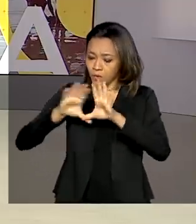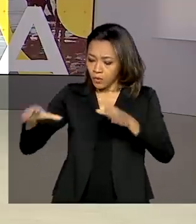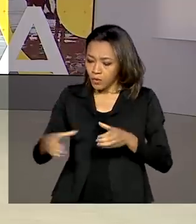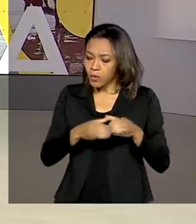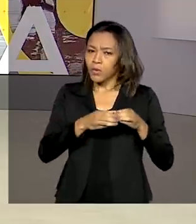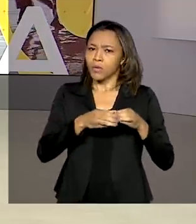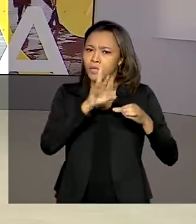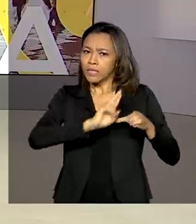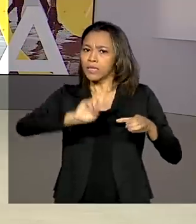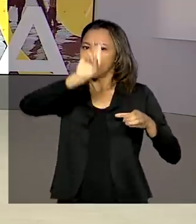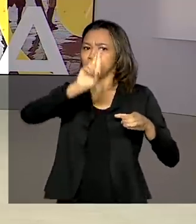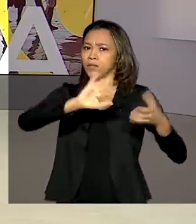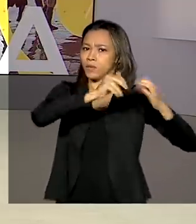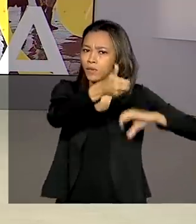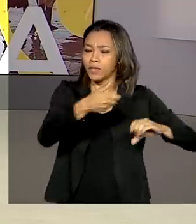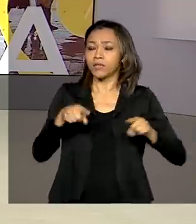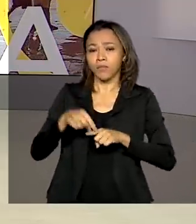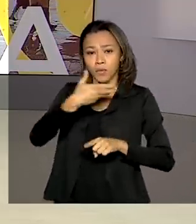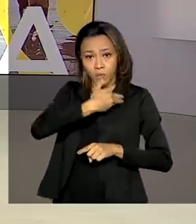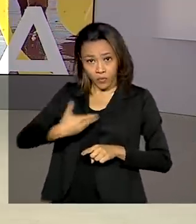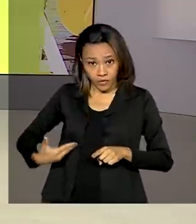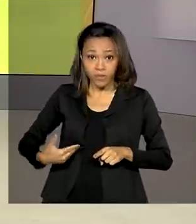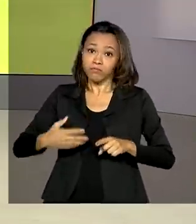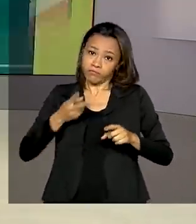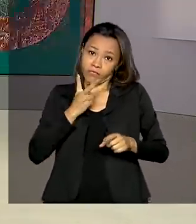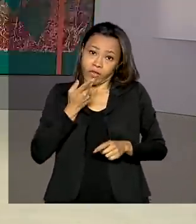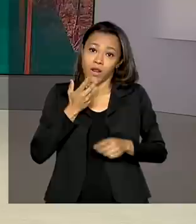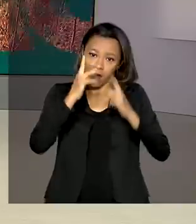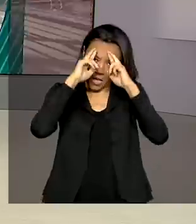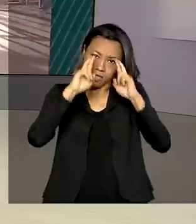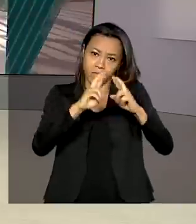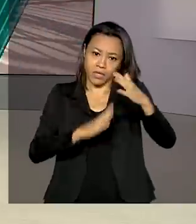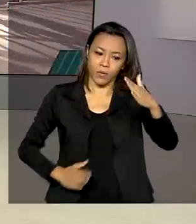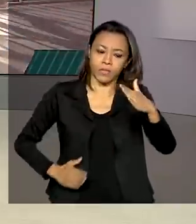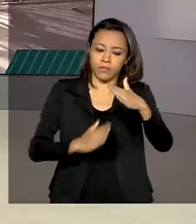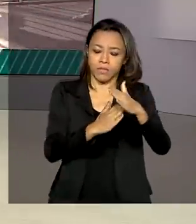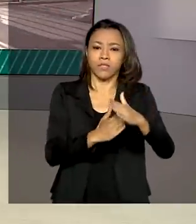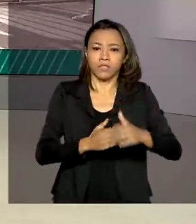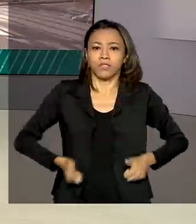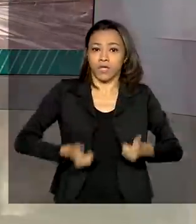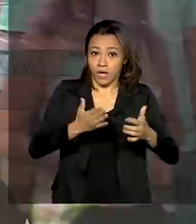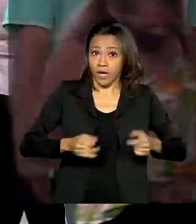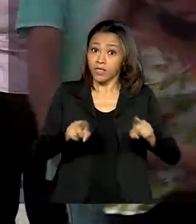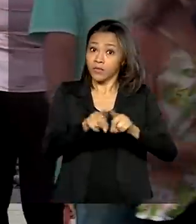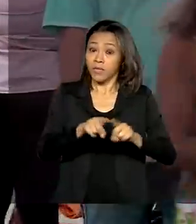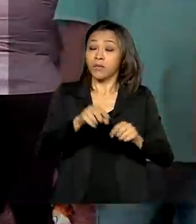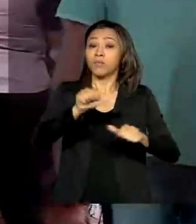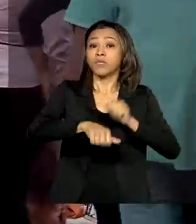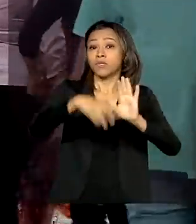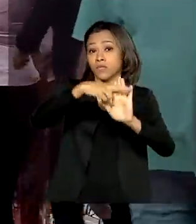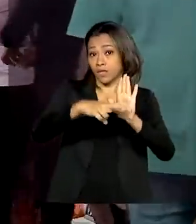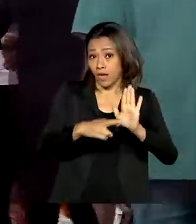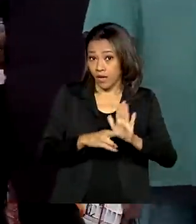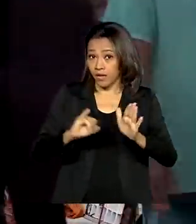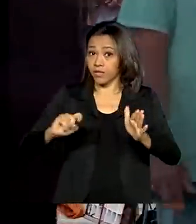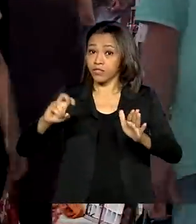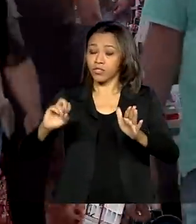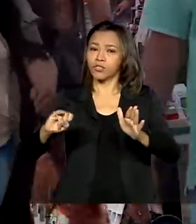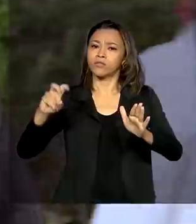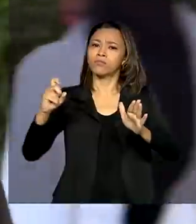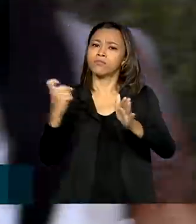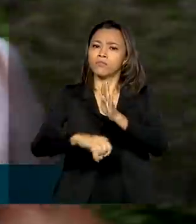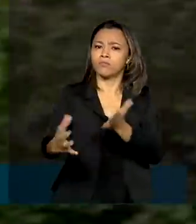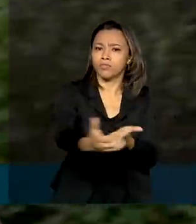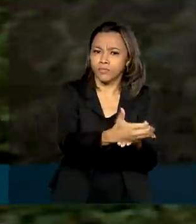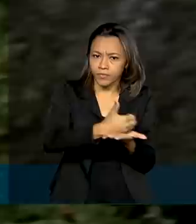reforçaram o compromisso com o teto de gastos e também com a reforma tributária. O Renda Cidadã deve